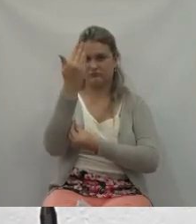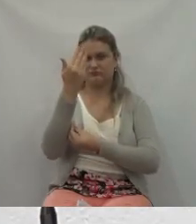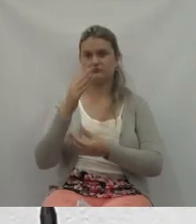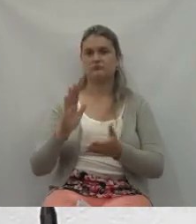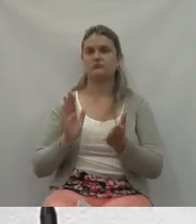Obrigado. Obrigada.